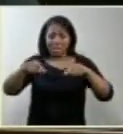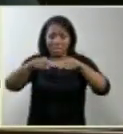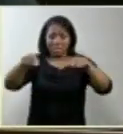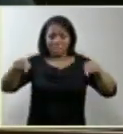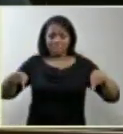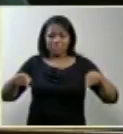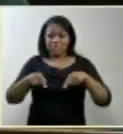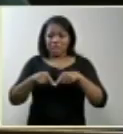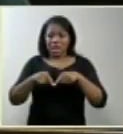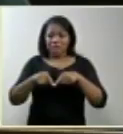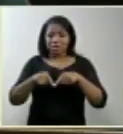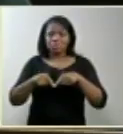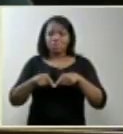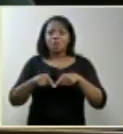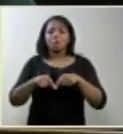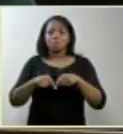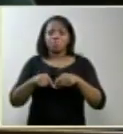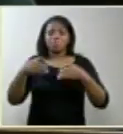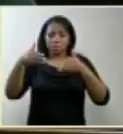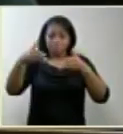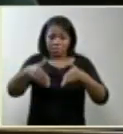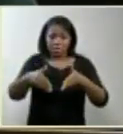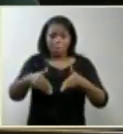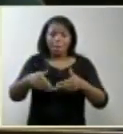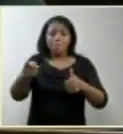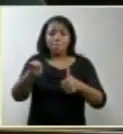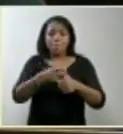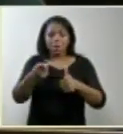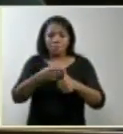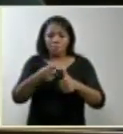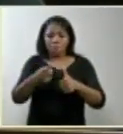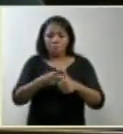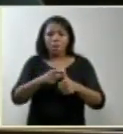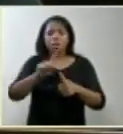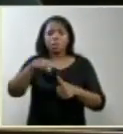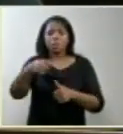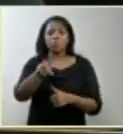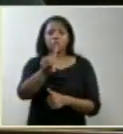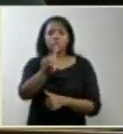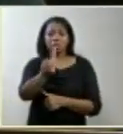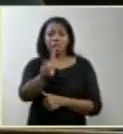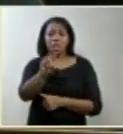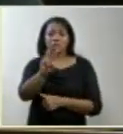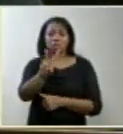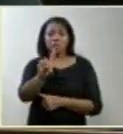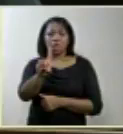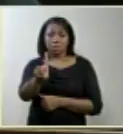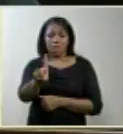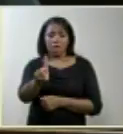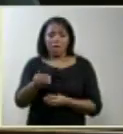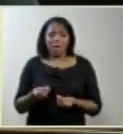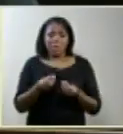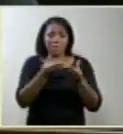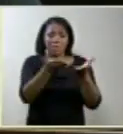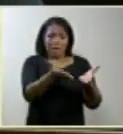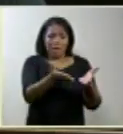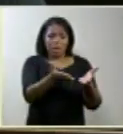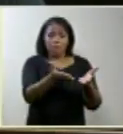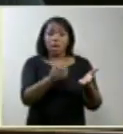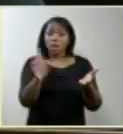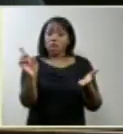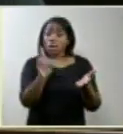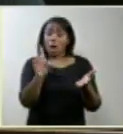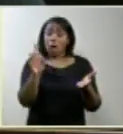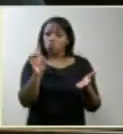de sessões da primeira turma em DVD para entrega não só a quem